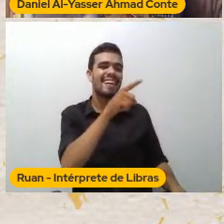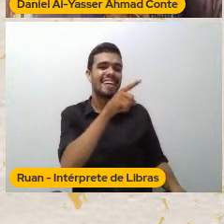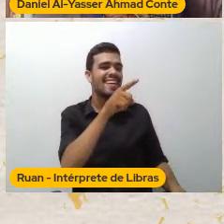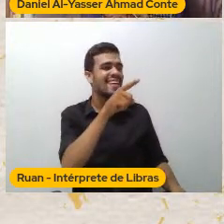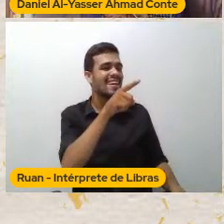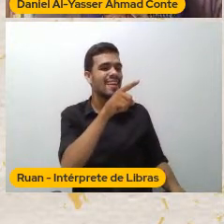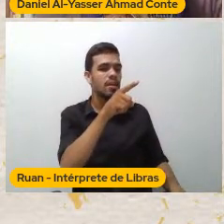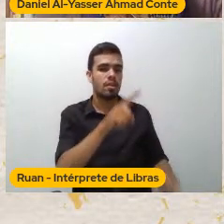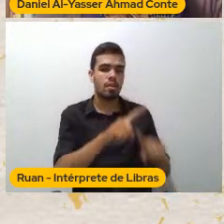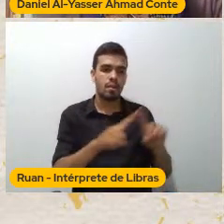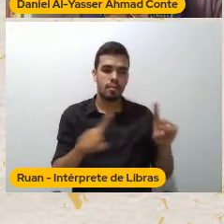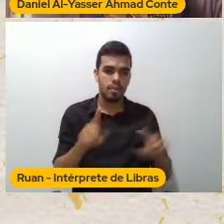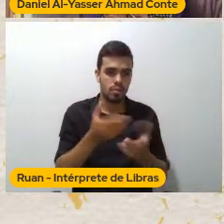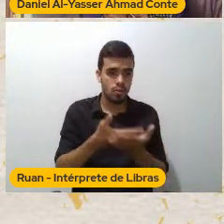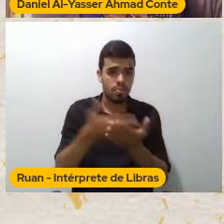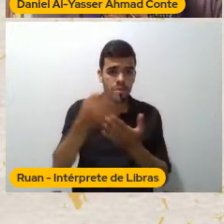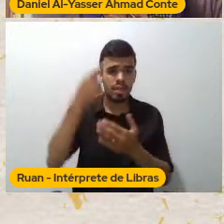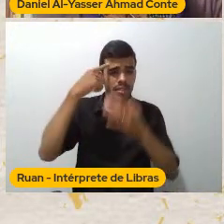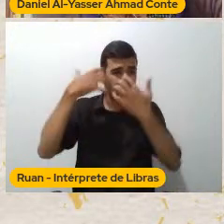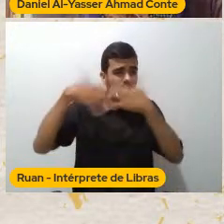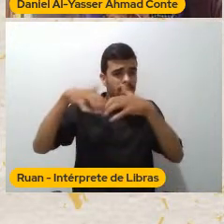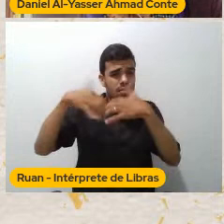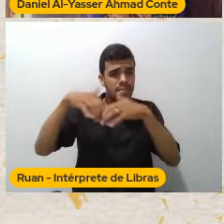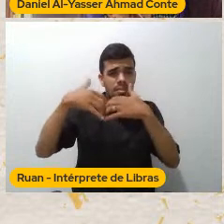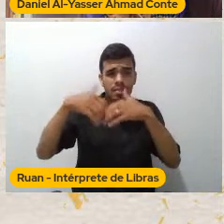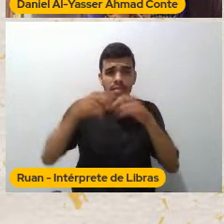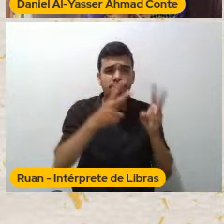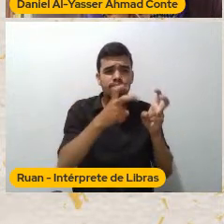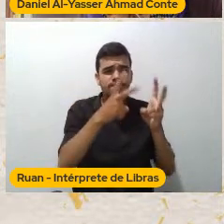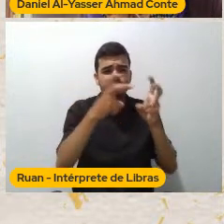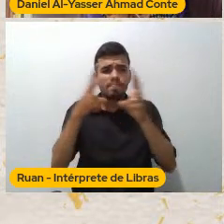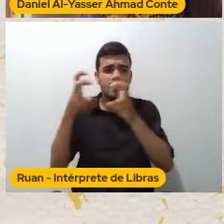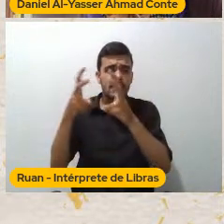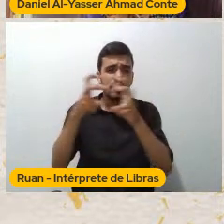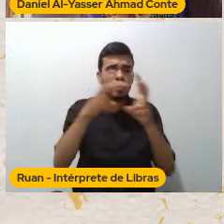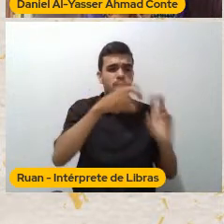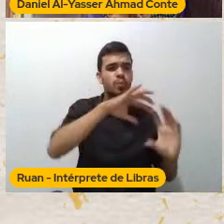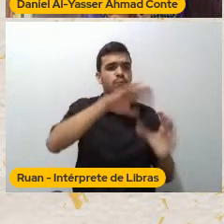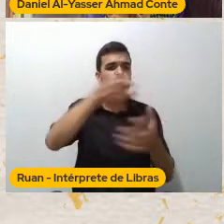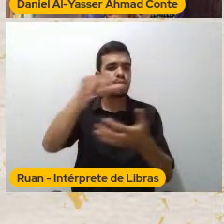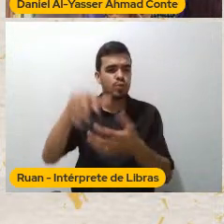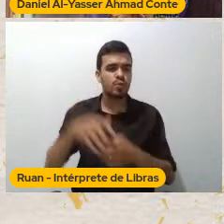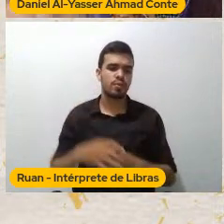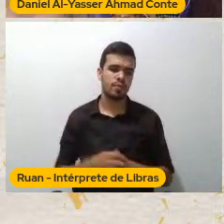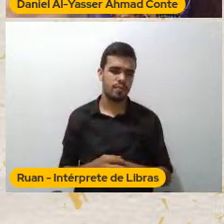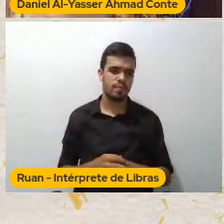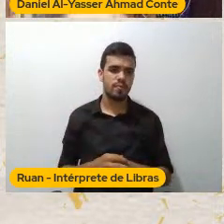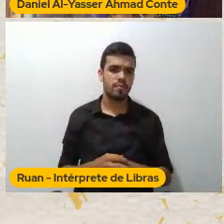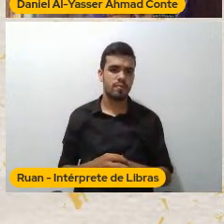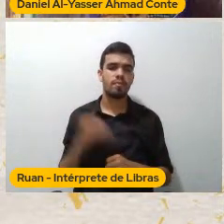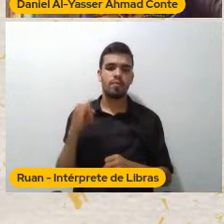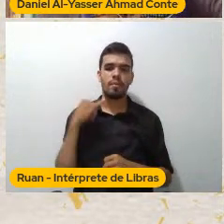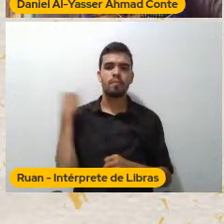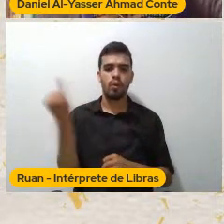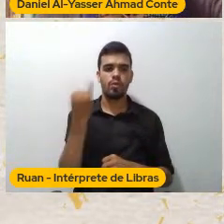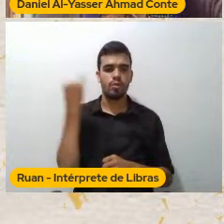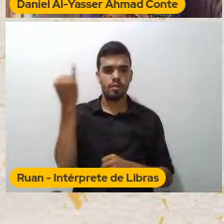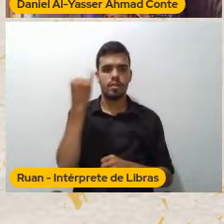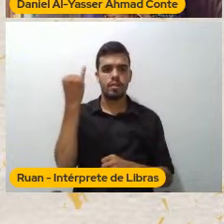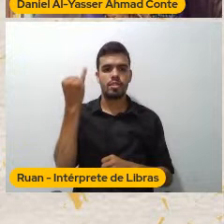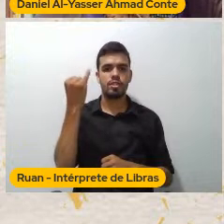entendimento De mundo A partir desses dois polos Isso é muito importante A gente perceber Pode passar